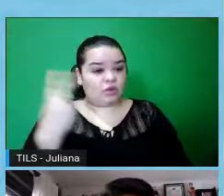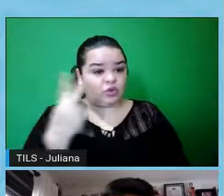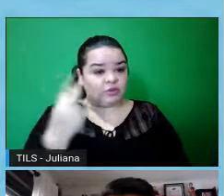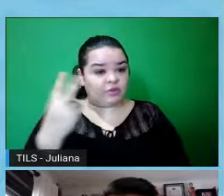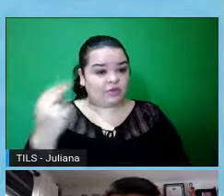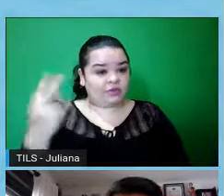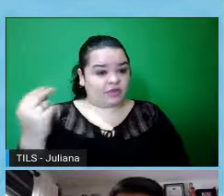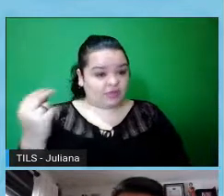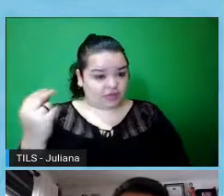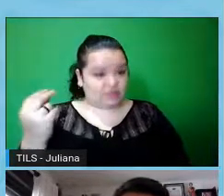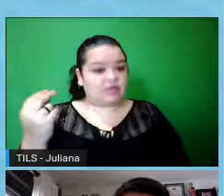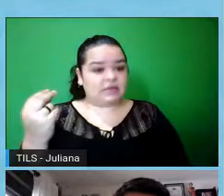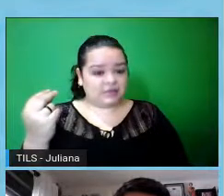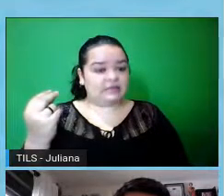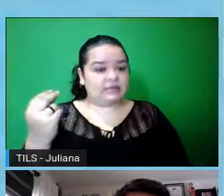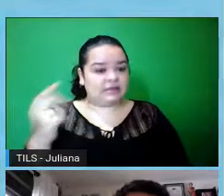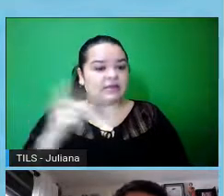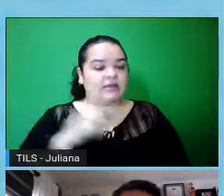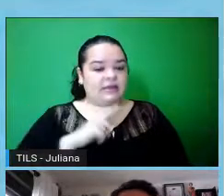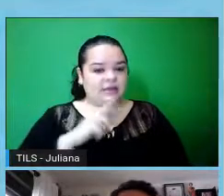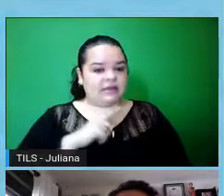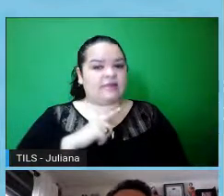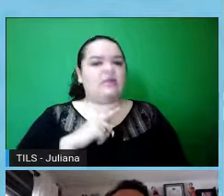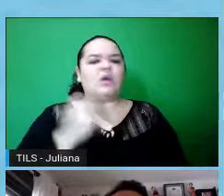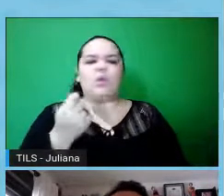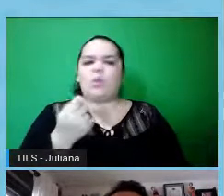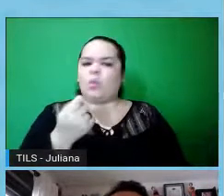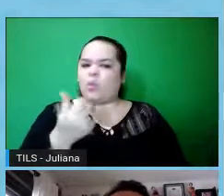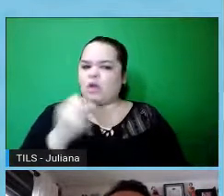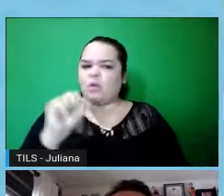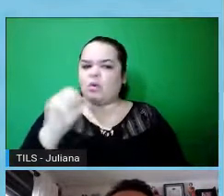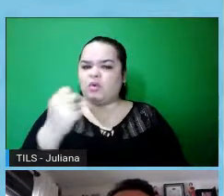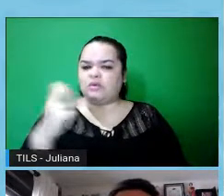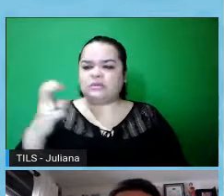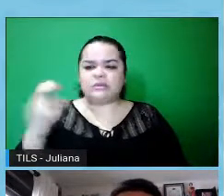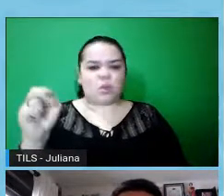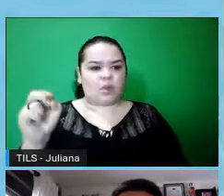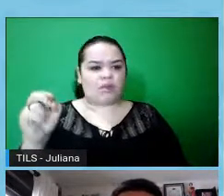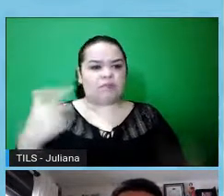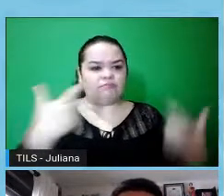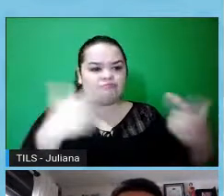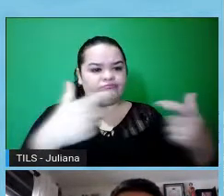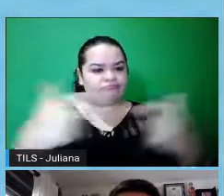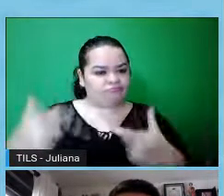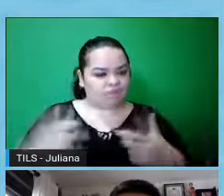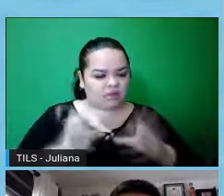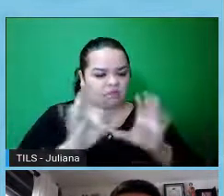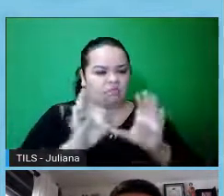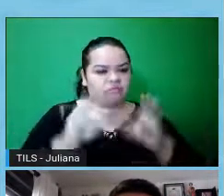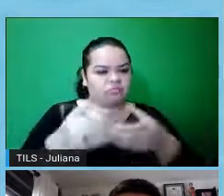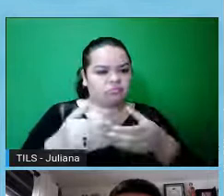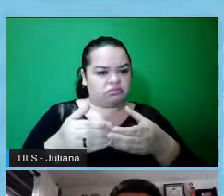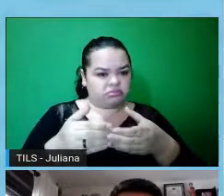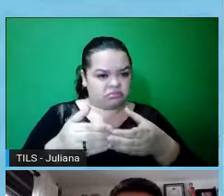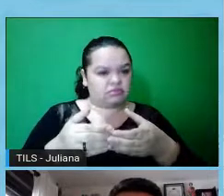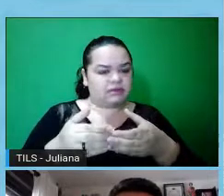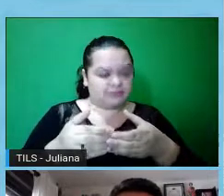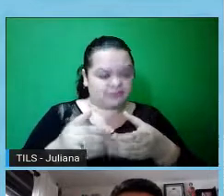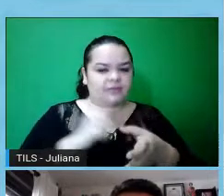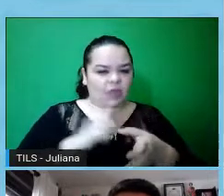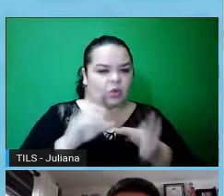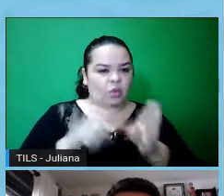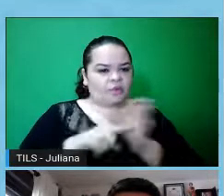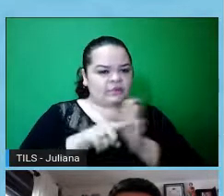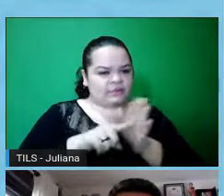sistema, a gente tinha quase 850 comitês de ética em pesquisa, sendo que desses, a gente tem uma boa